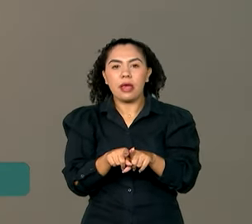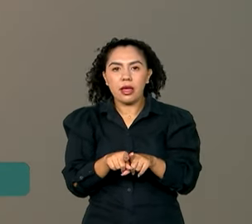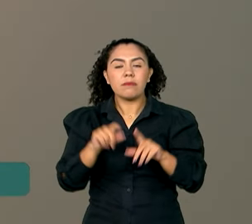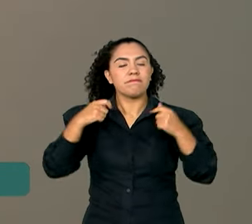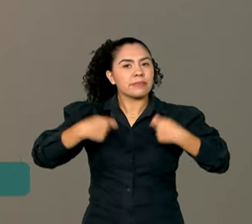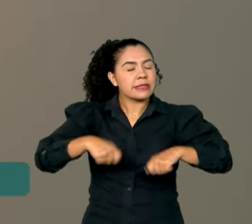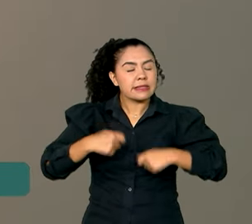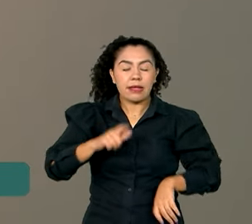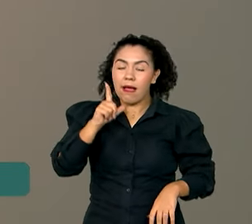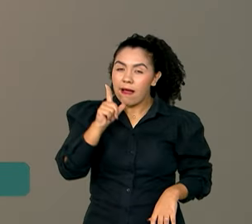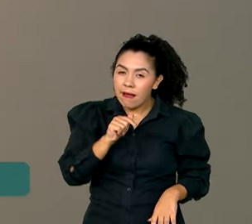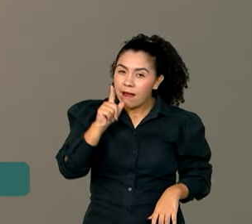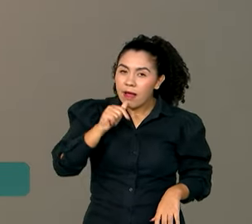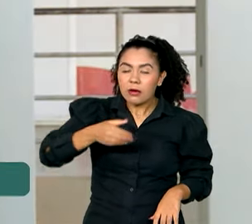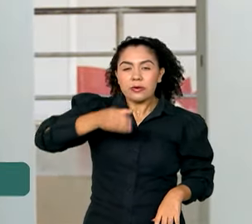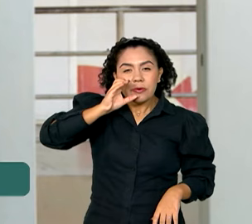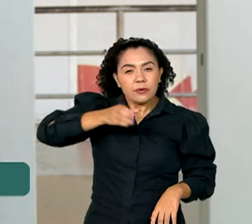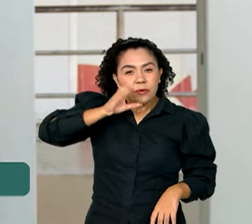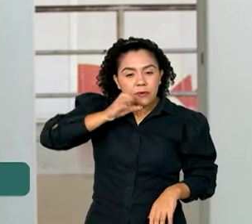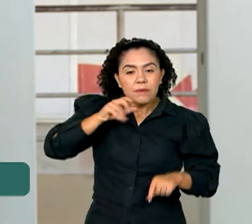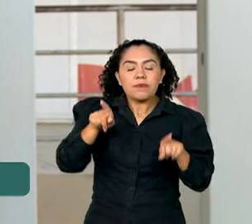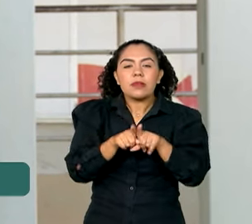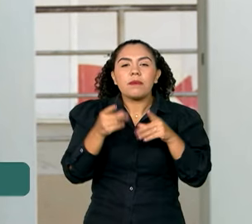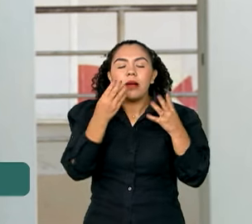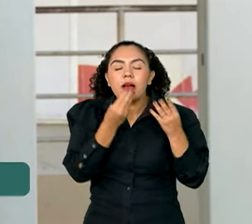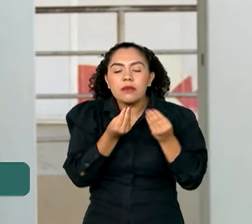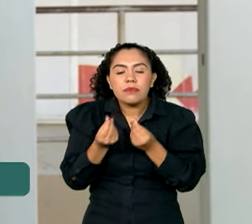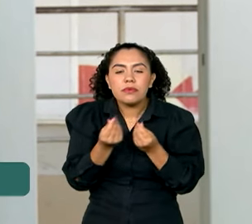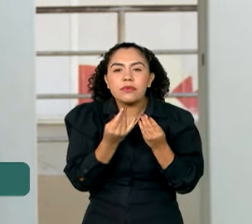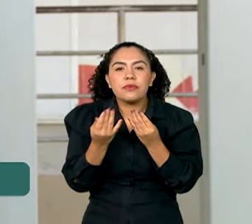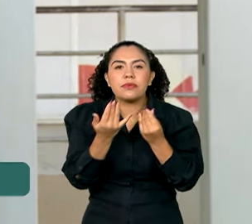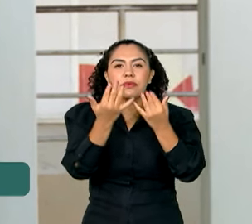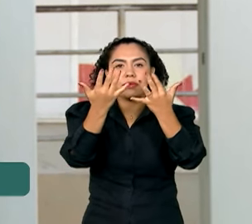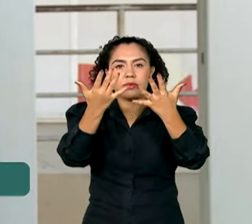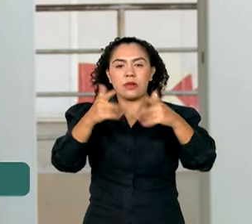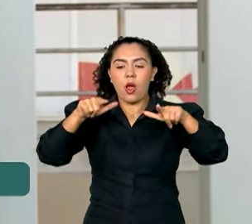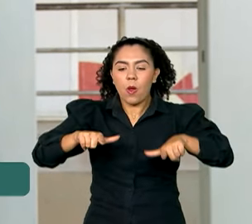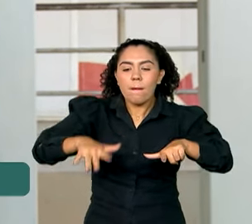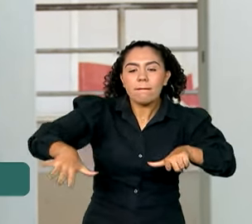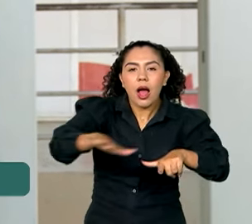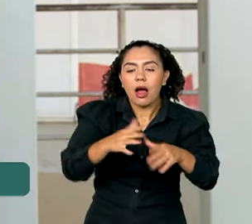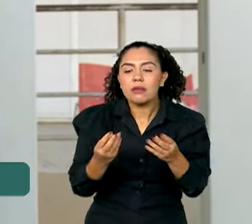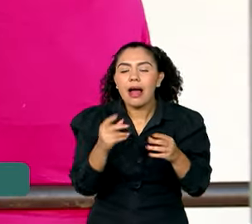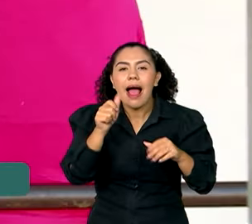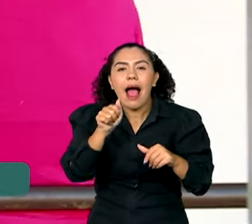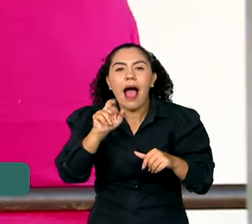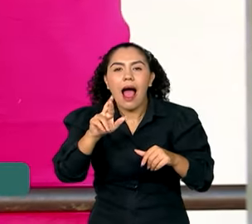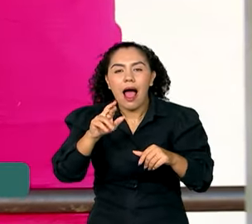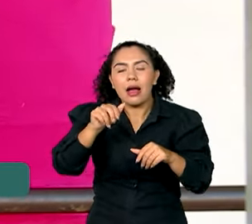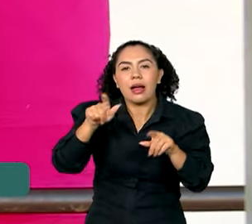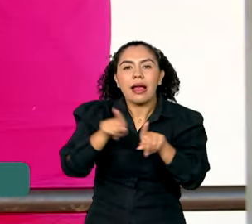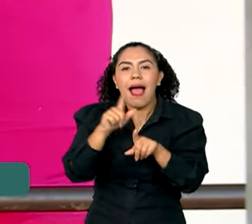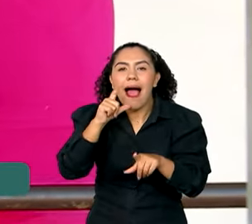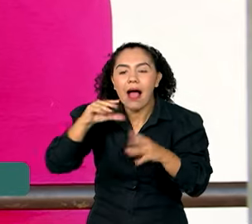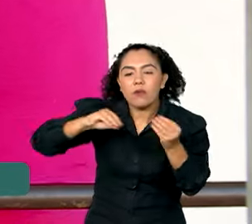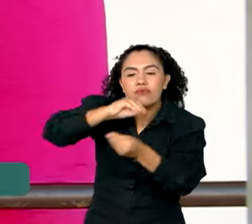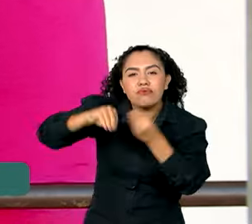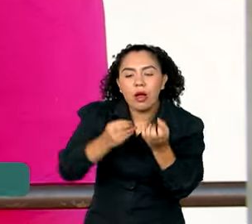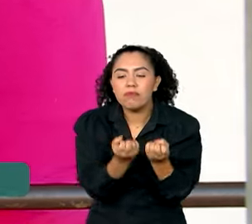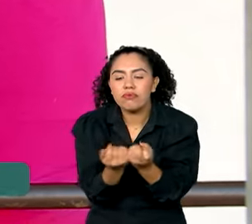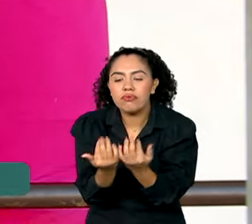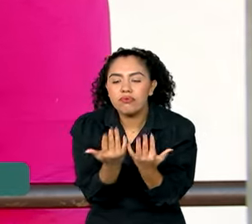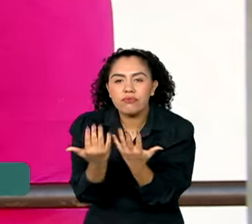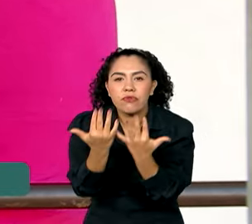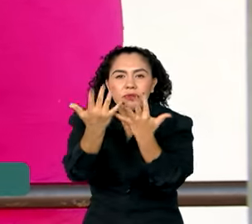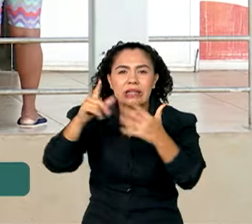hidratação e também a umidificação dos ambientes, que ela pode ser feita com tecnologias